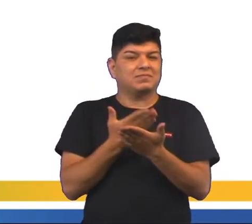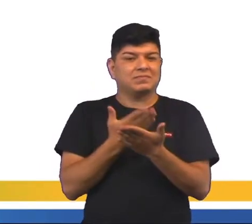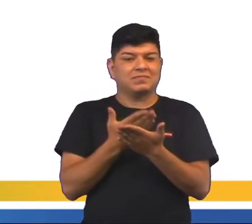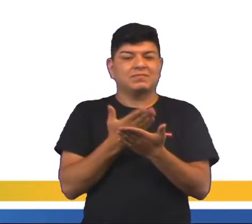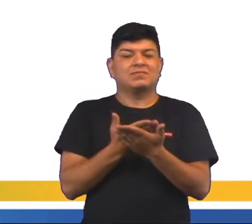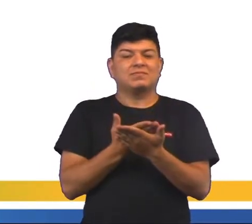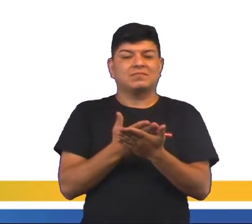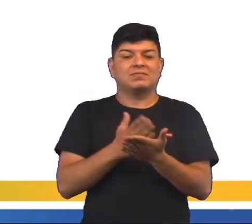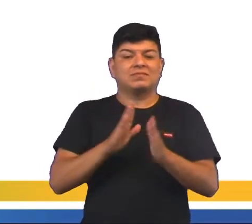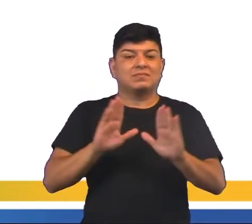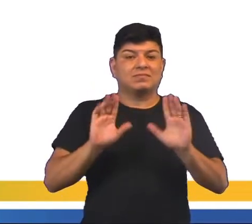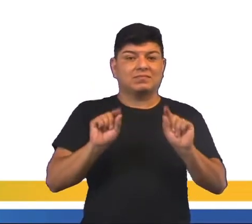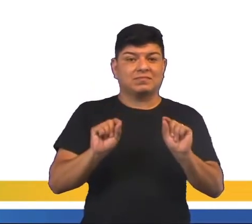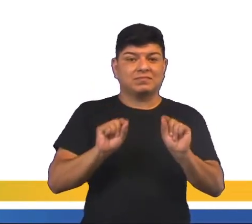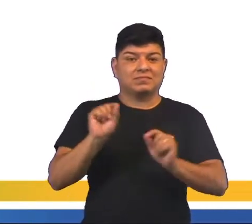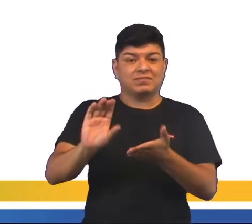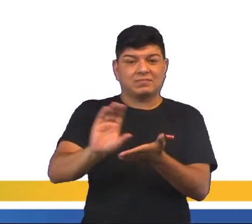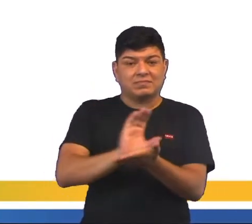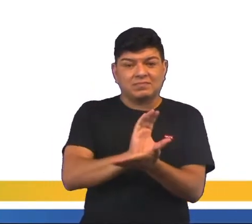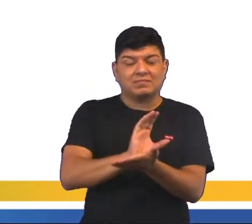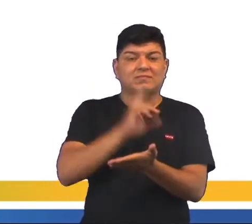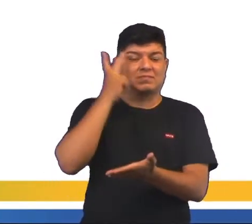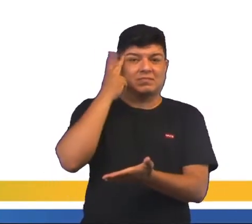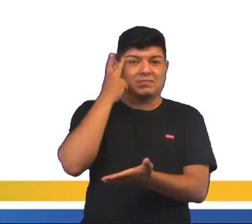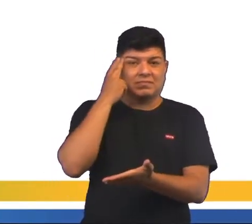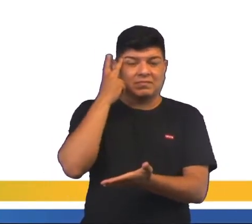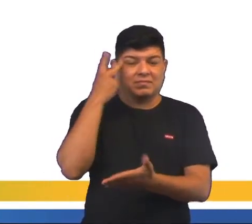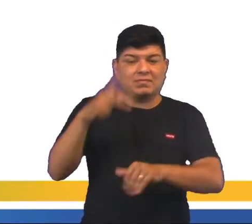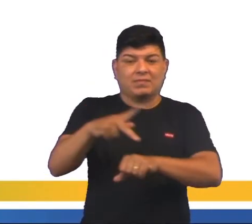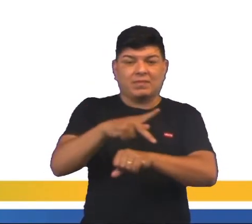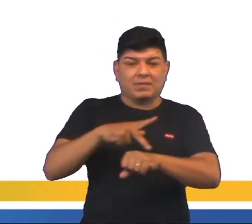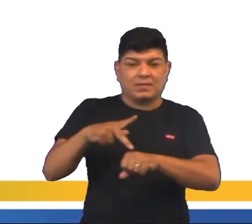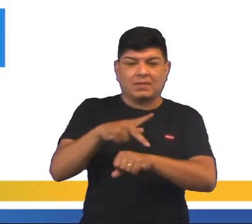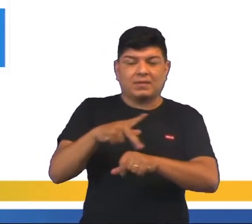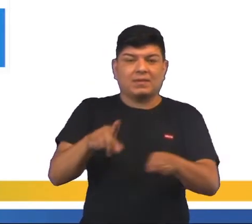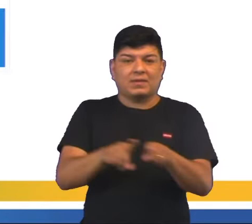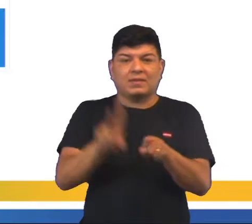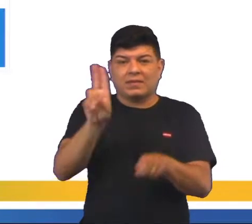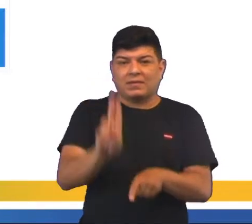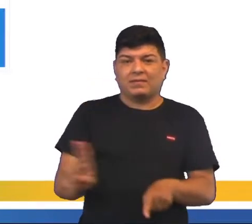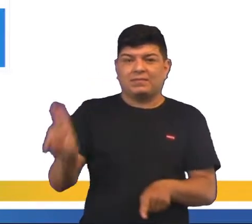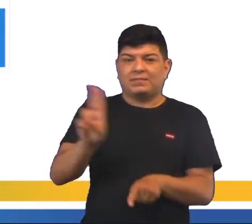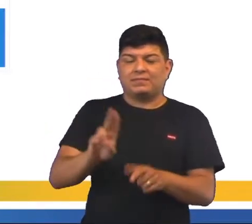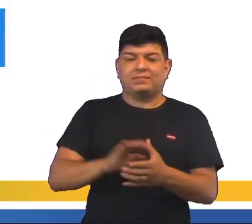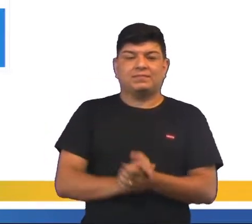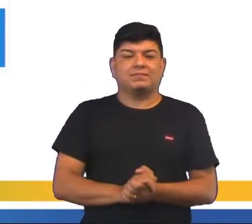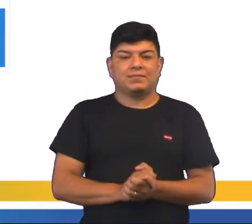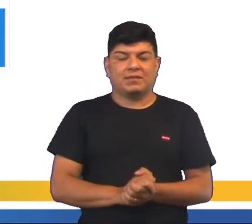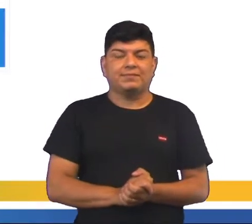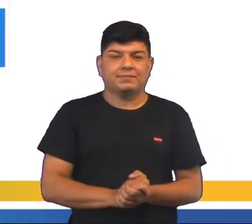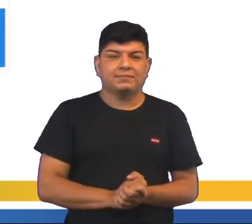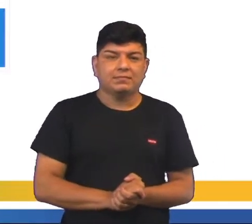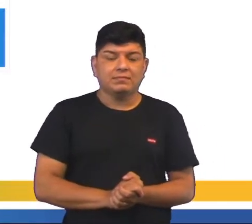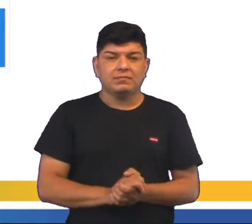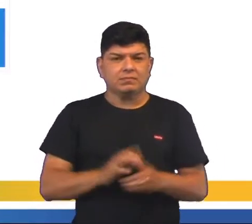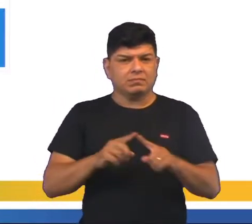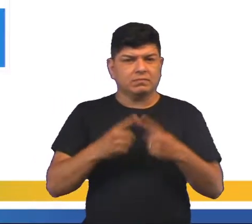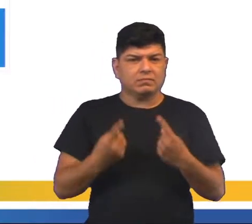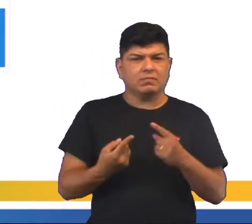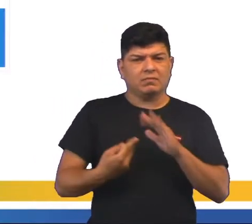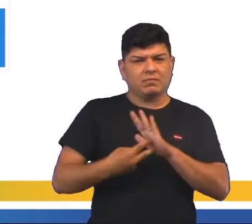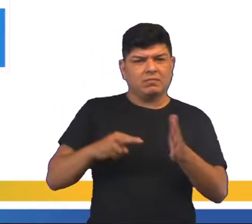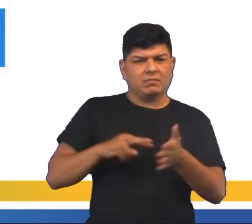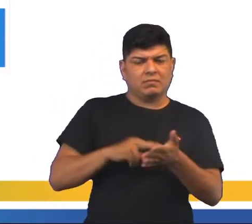relativo aos recursos naturais desses países e sua utilização. Então, mas o que são